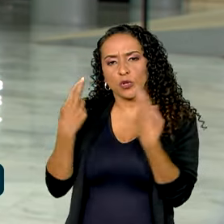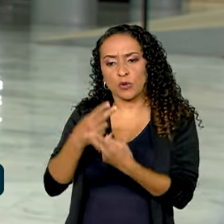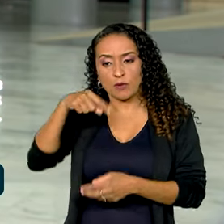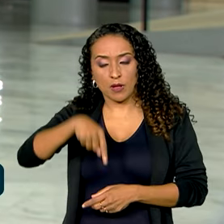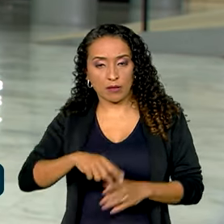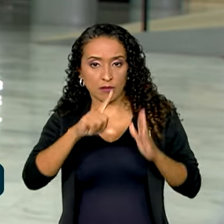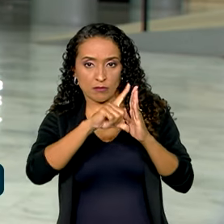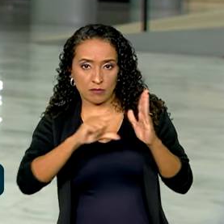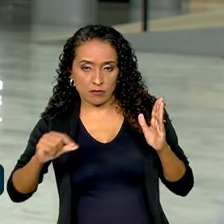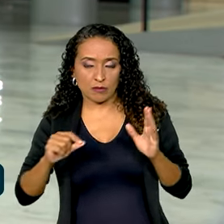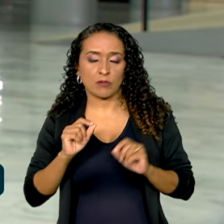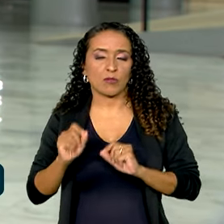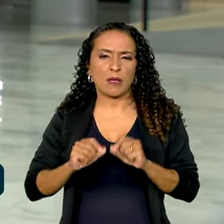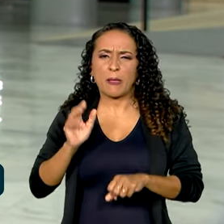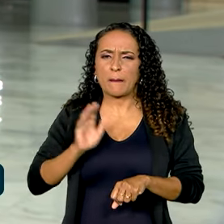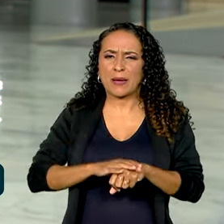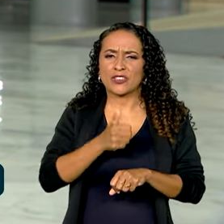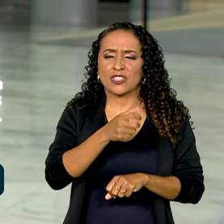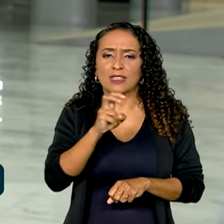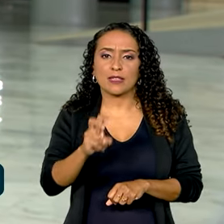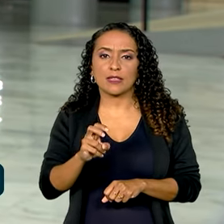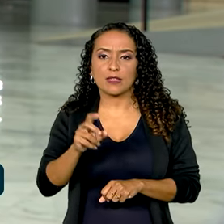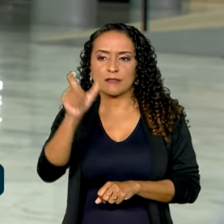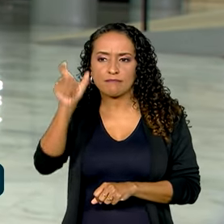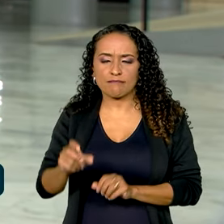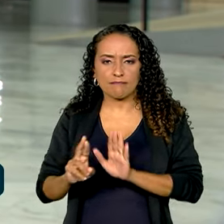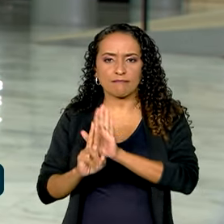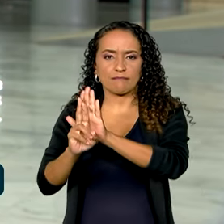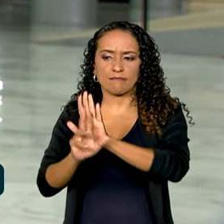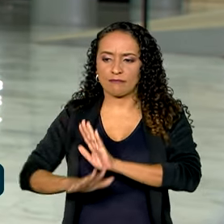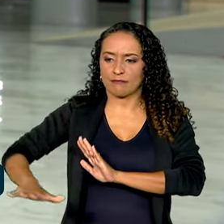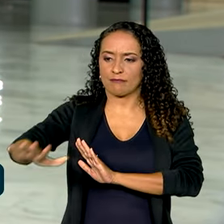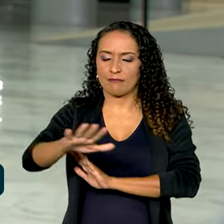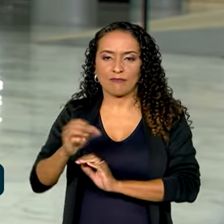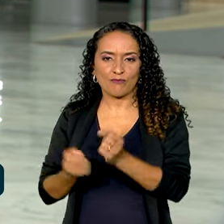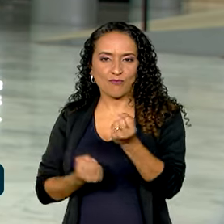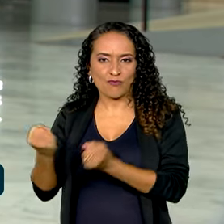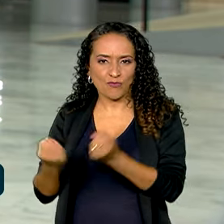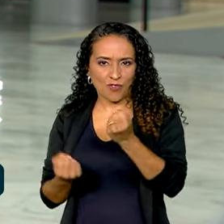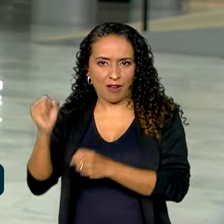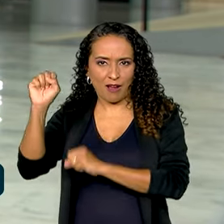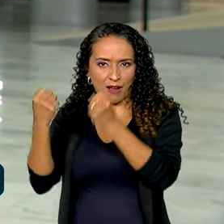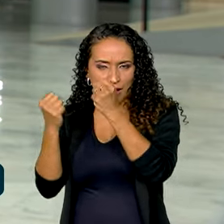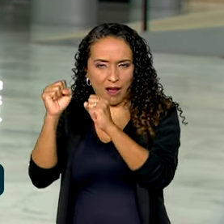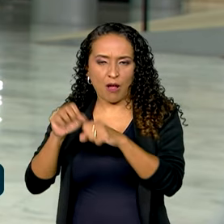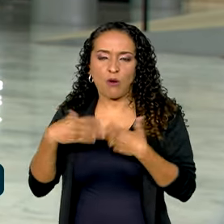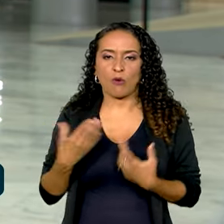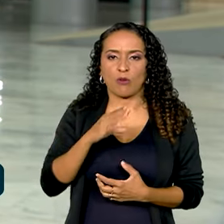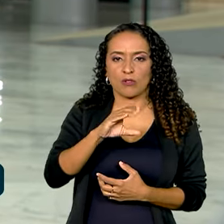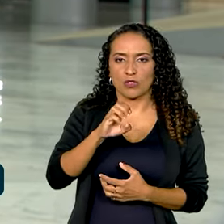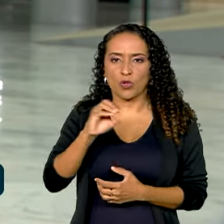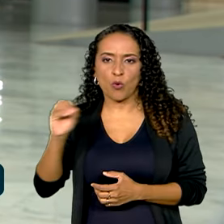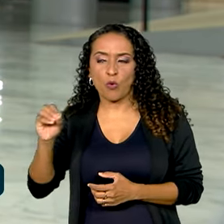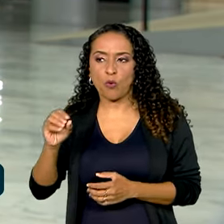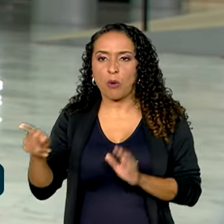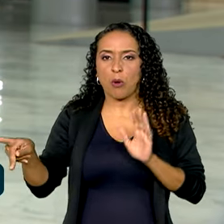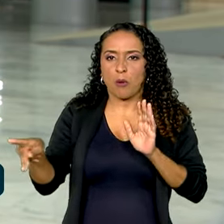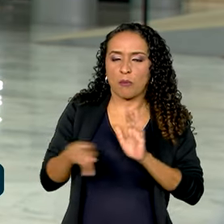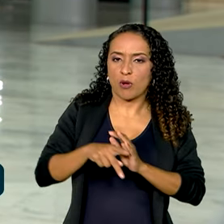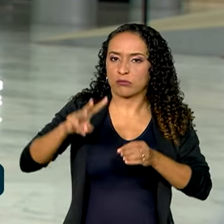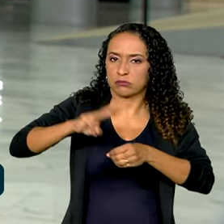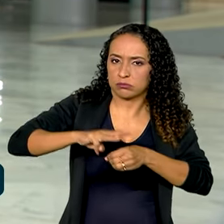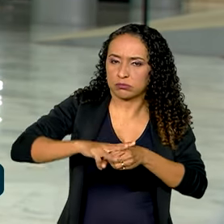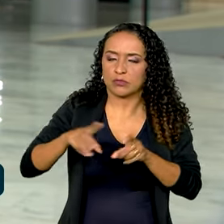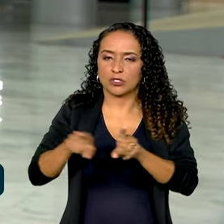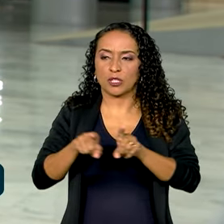aqui no Palácio do Planalto mais de 15 representantes do setor automotivo, como o CEO da Volkswagen, presidente da